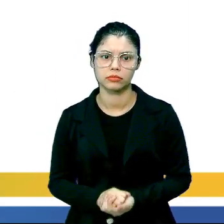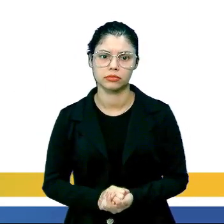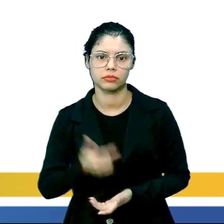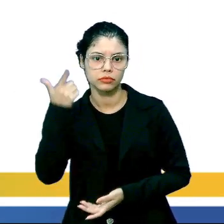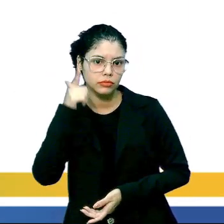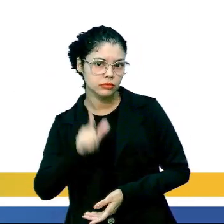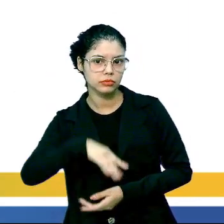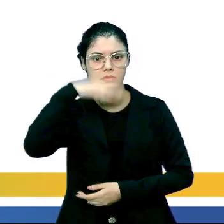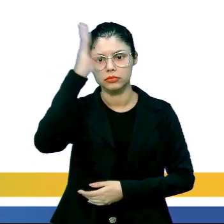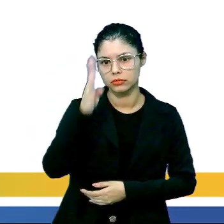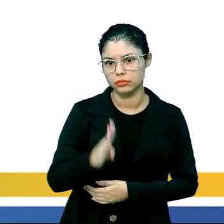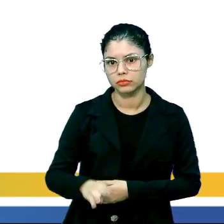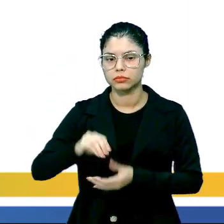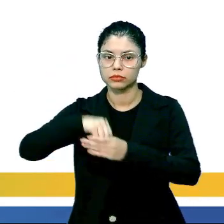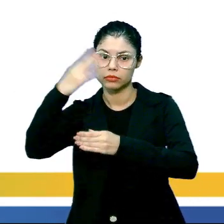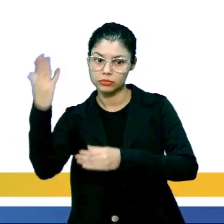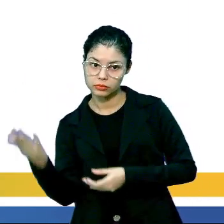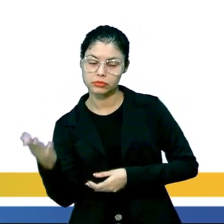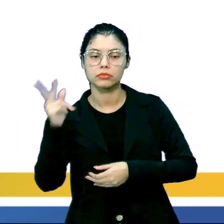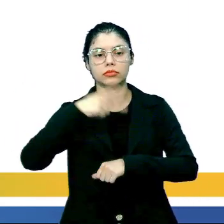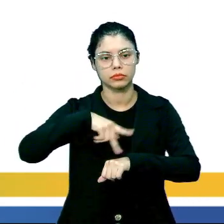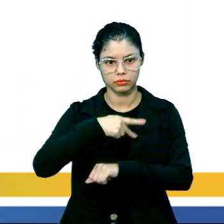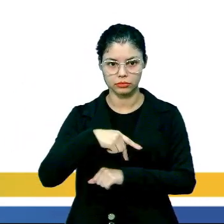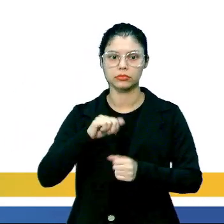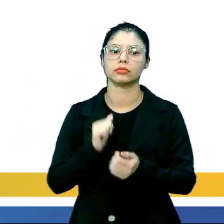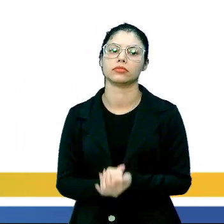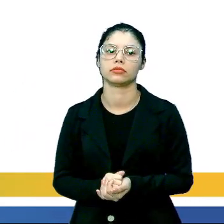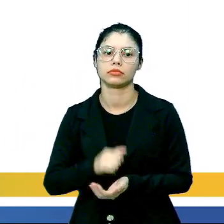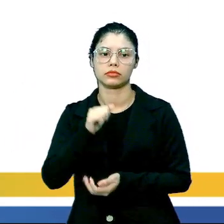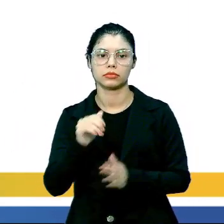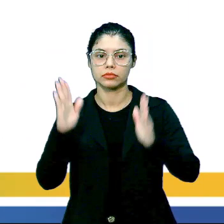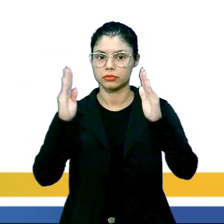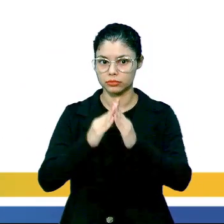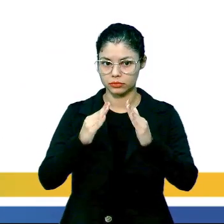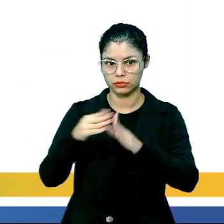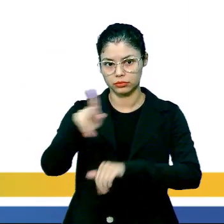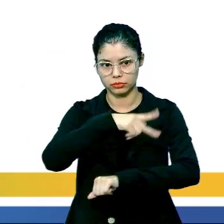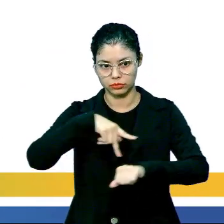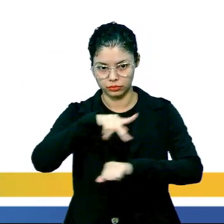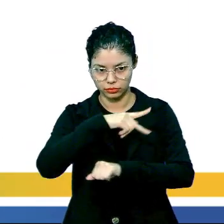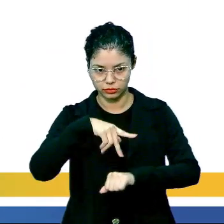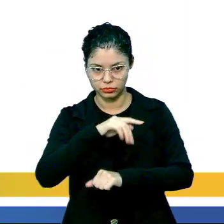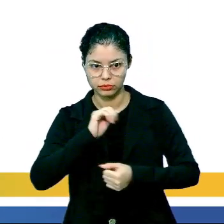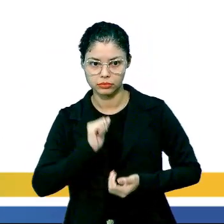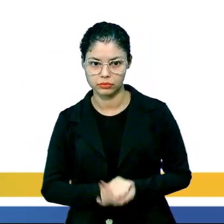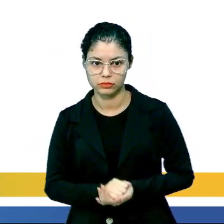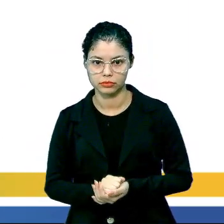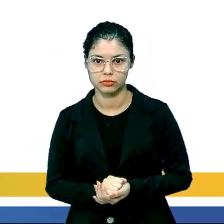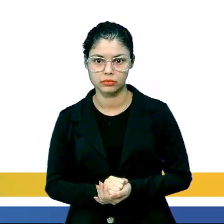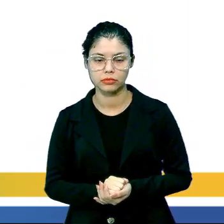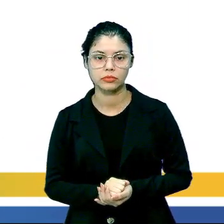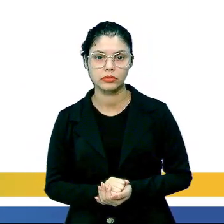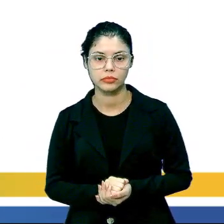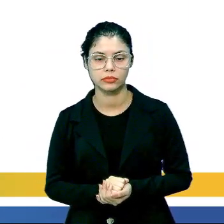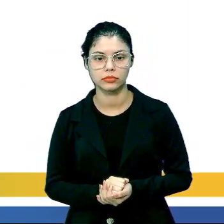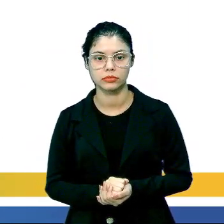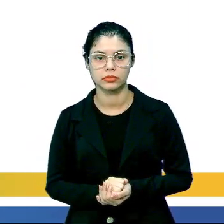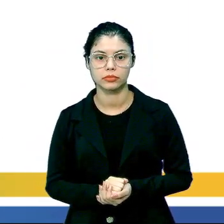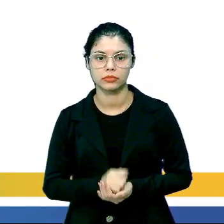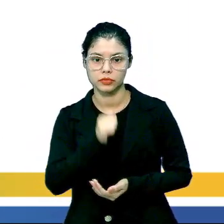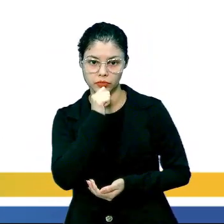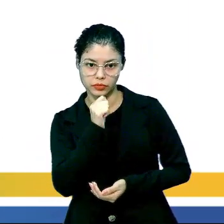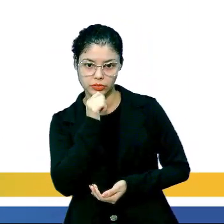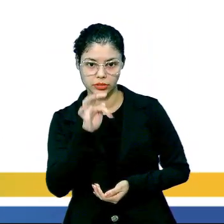qualquer natureza, garantindo-se aos brasileiros e aos estrangeiros residentes no país